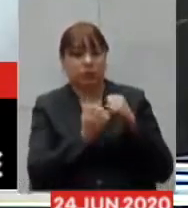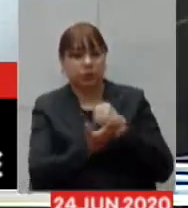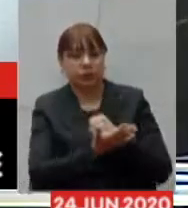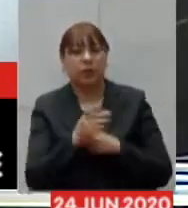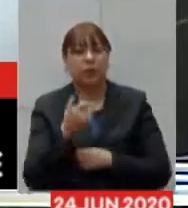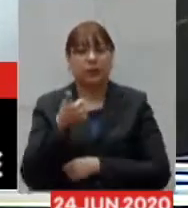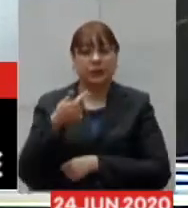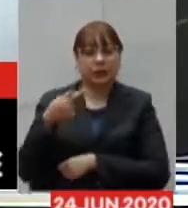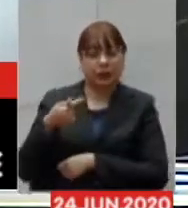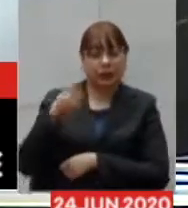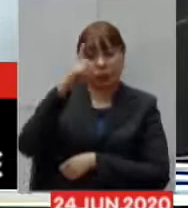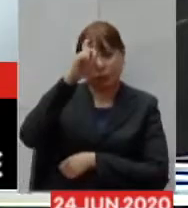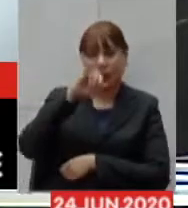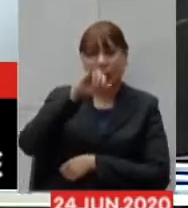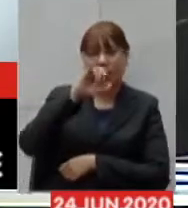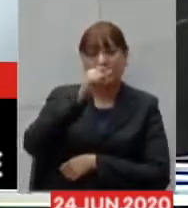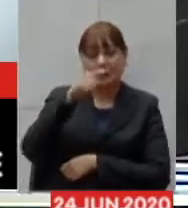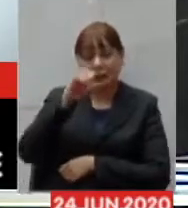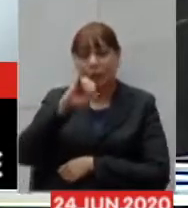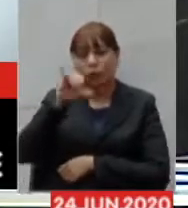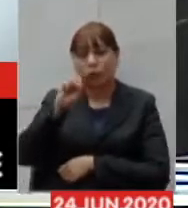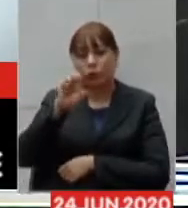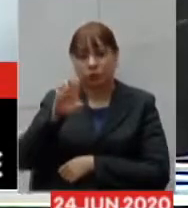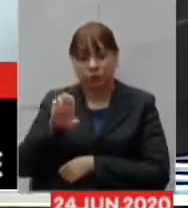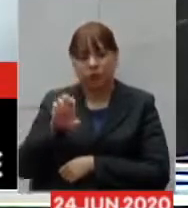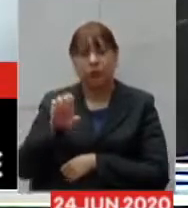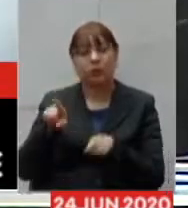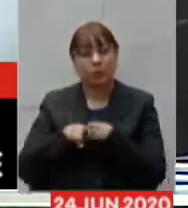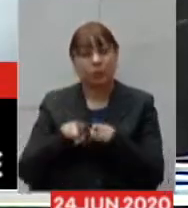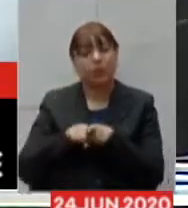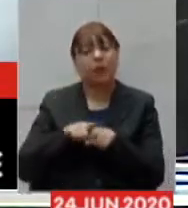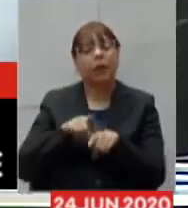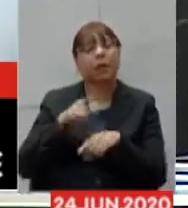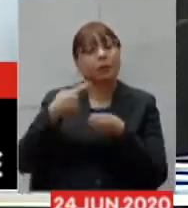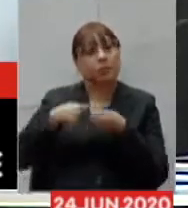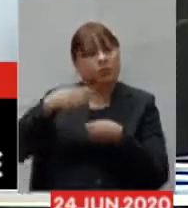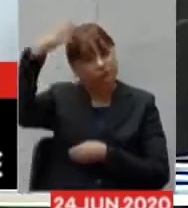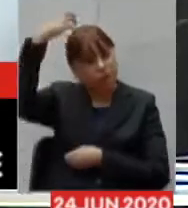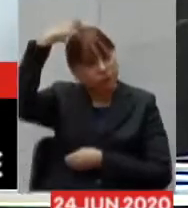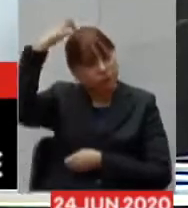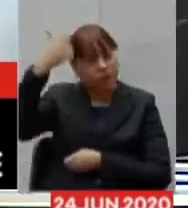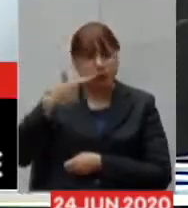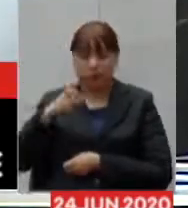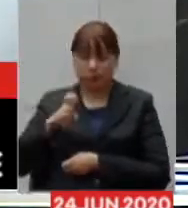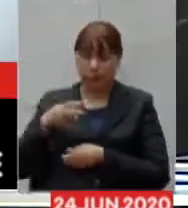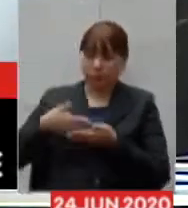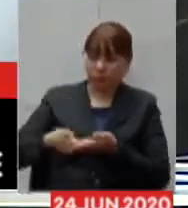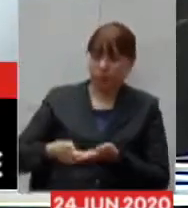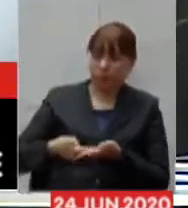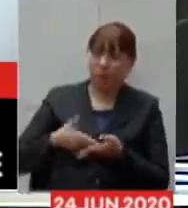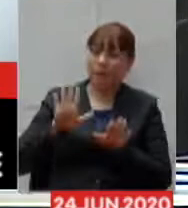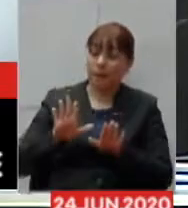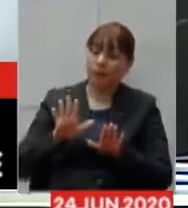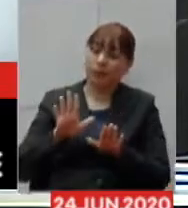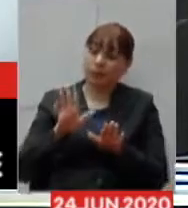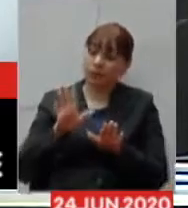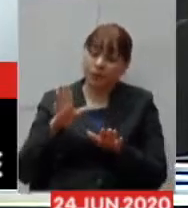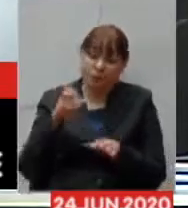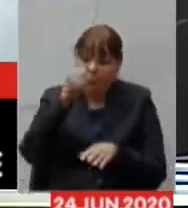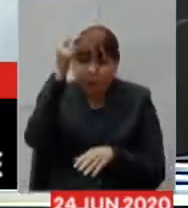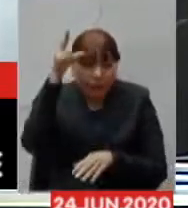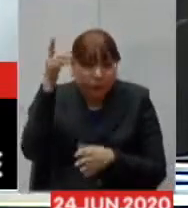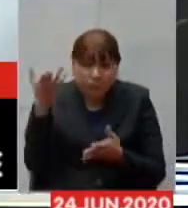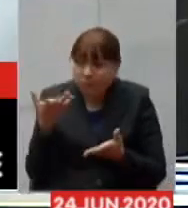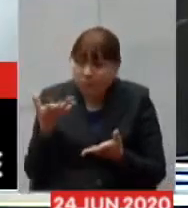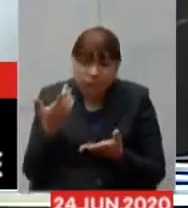José e 20 leitos para o município São João Del Rey que as prefeituras têm tido dificuldades de credenciar qual